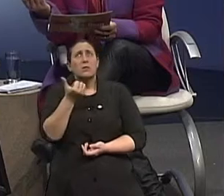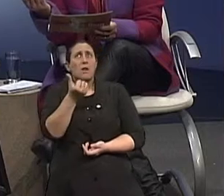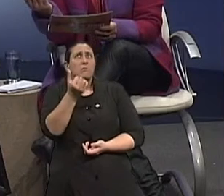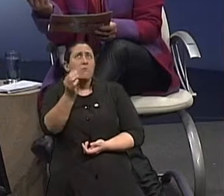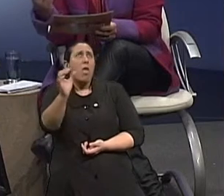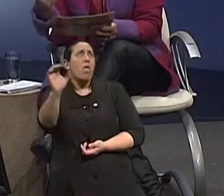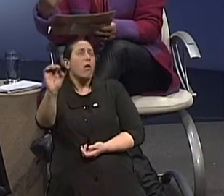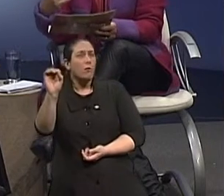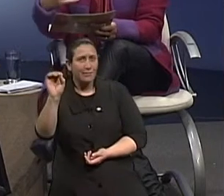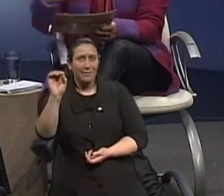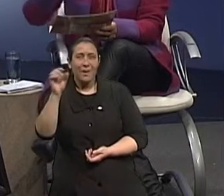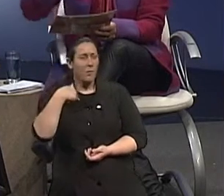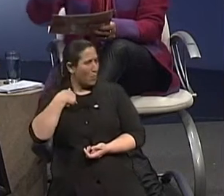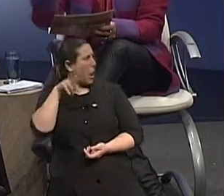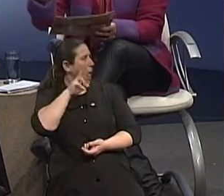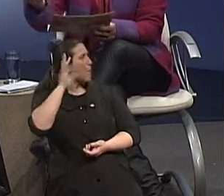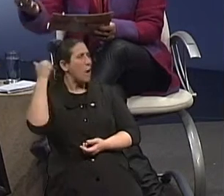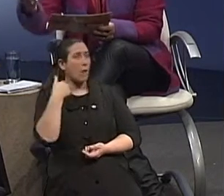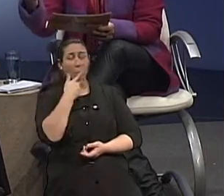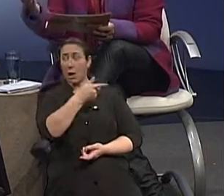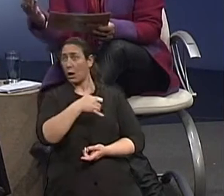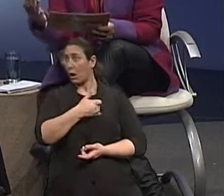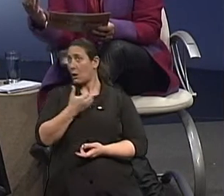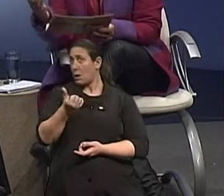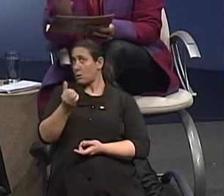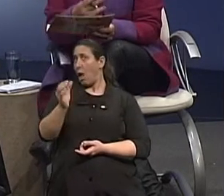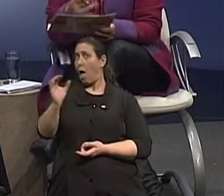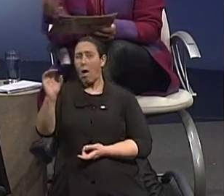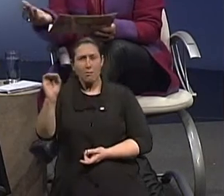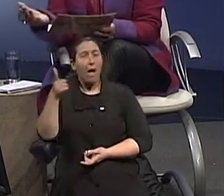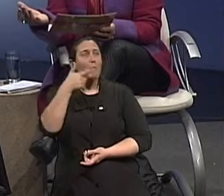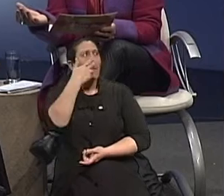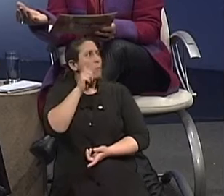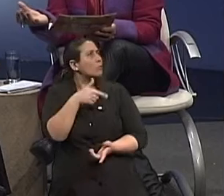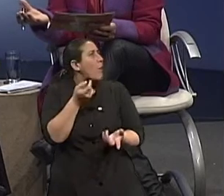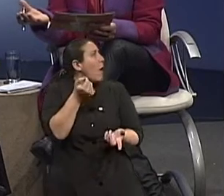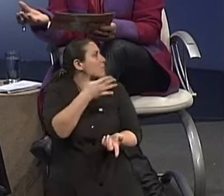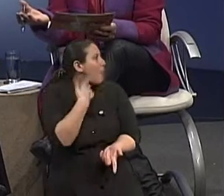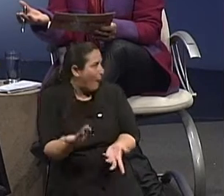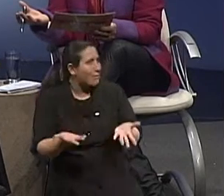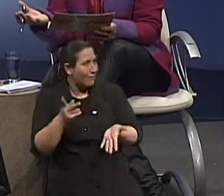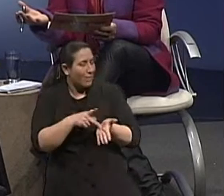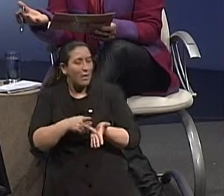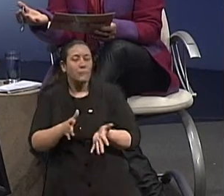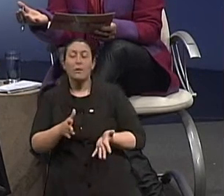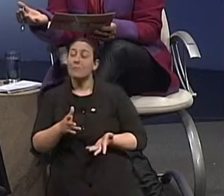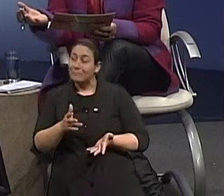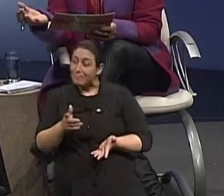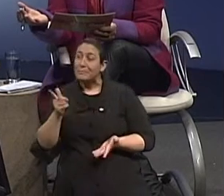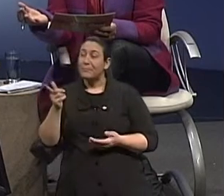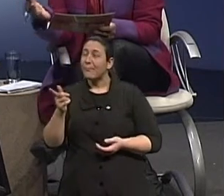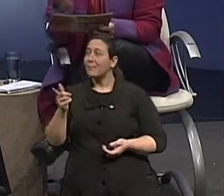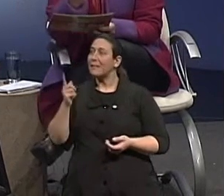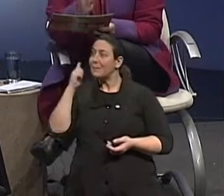Lembra que a gente dizia assim, tem 60, parece que está no fim mesmo. E eram alguns que tinham 60 anos. Hoje, a recém